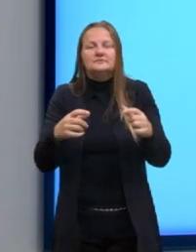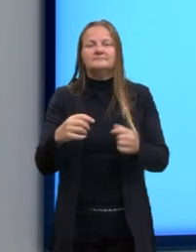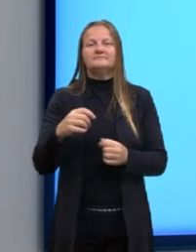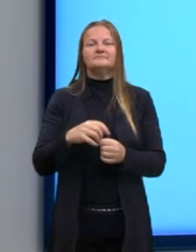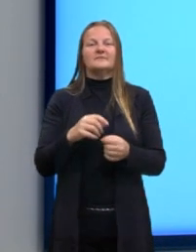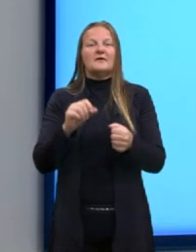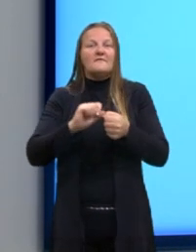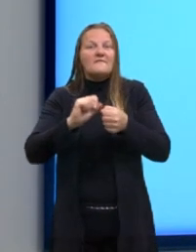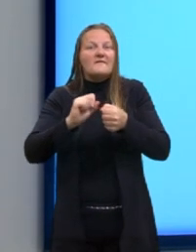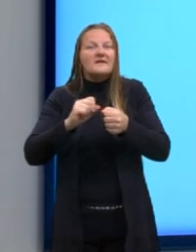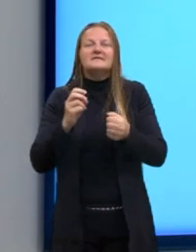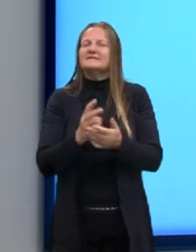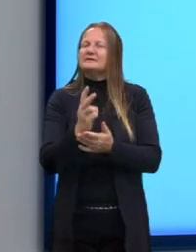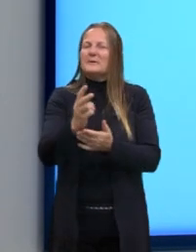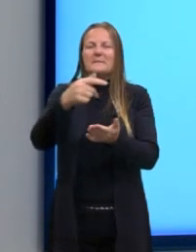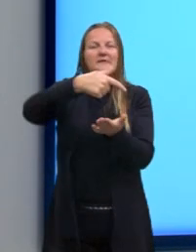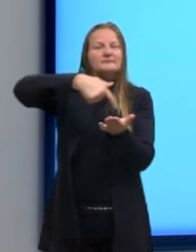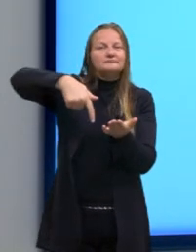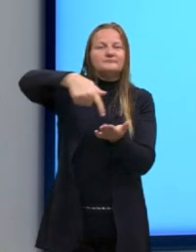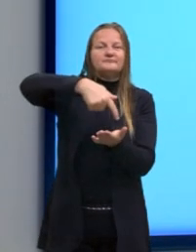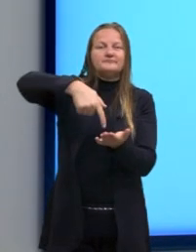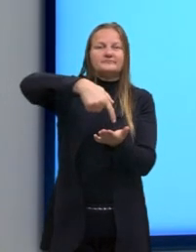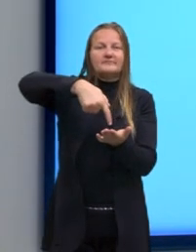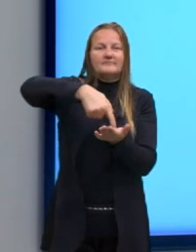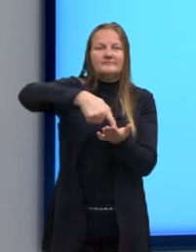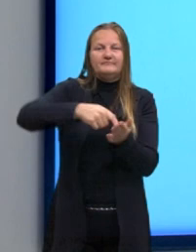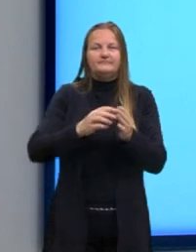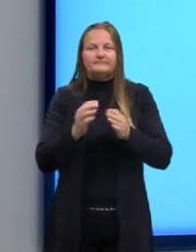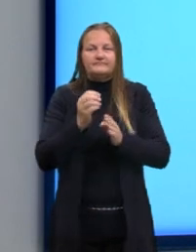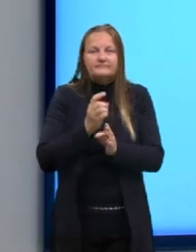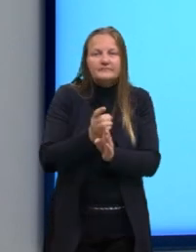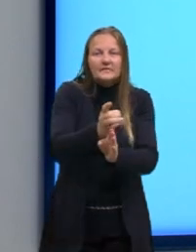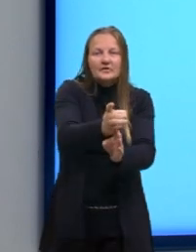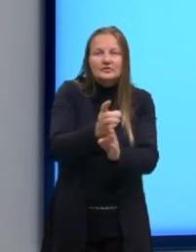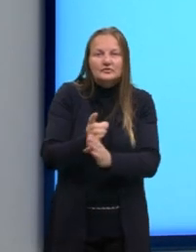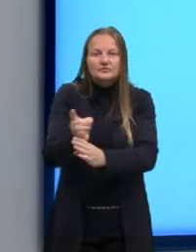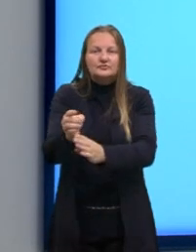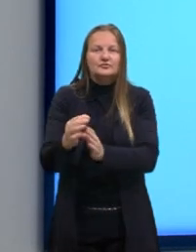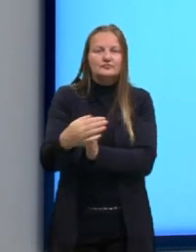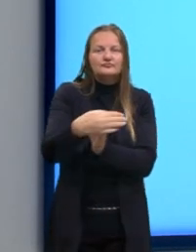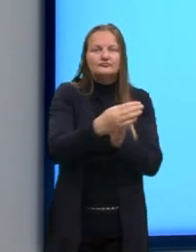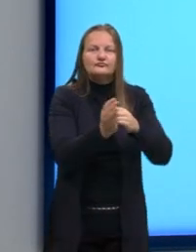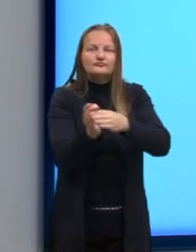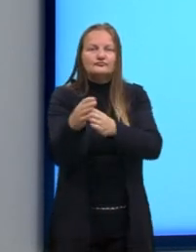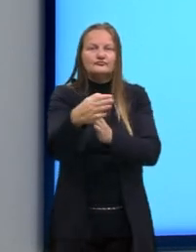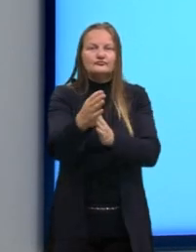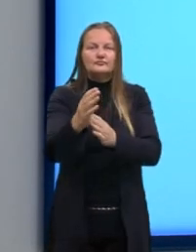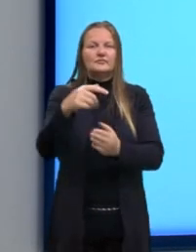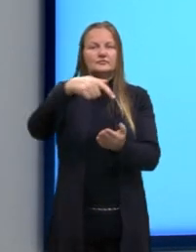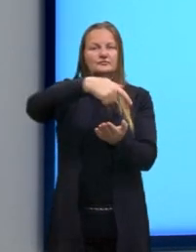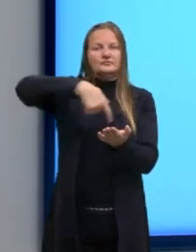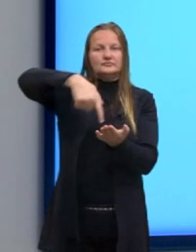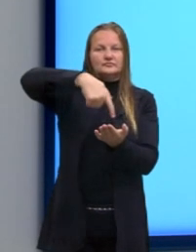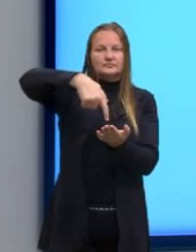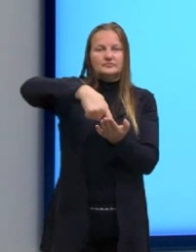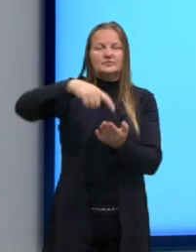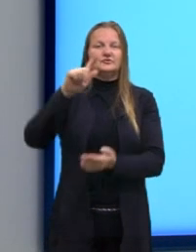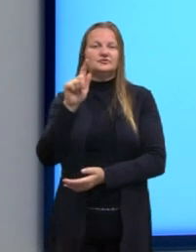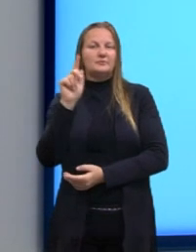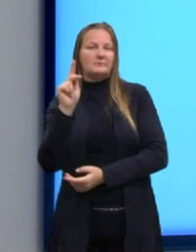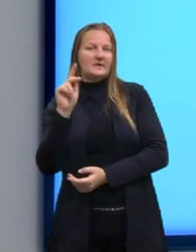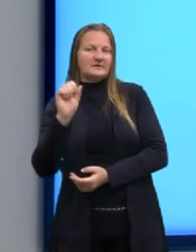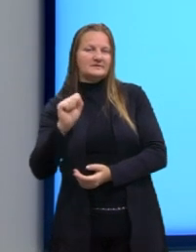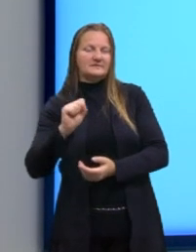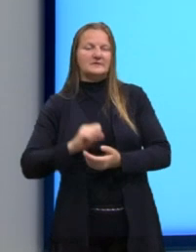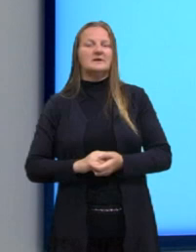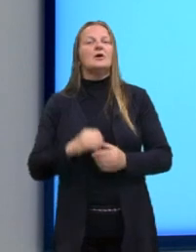serviço utilizando o carro, por exemplo. Nós costumamos utilizar muito o GPS, e é uma das